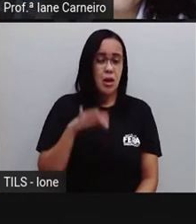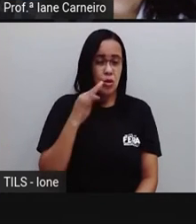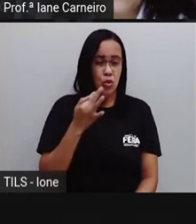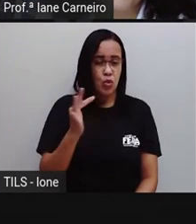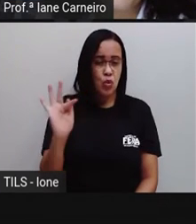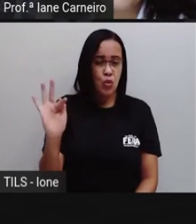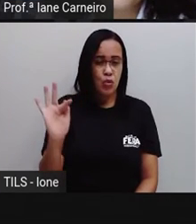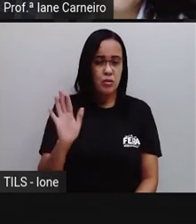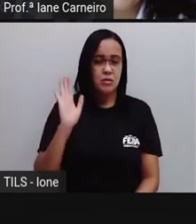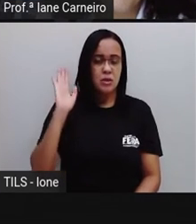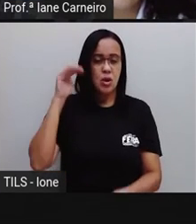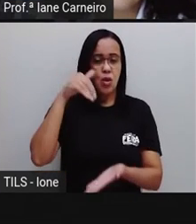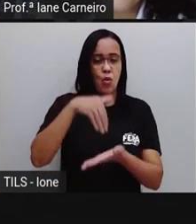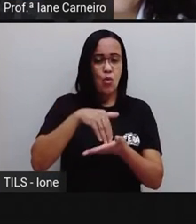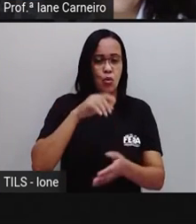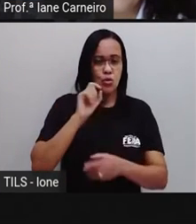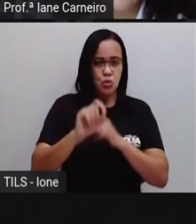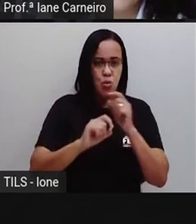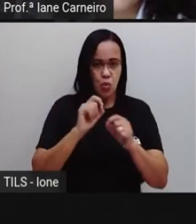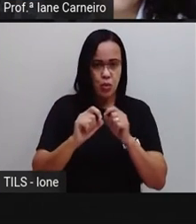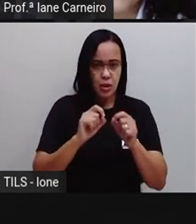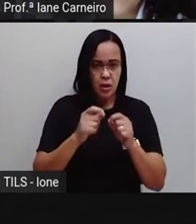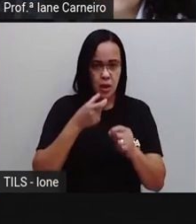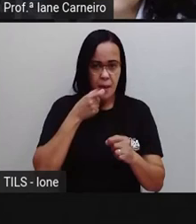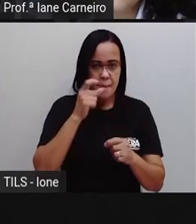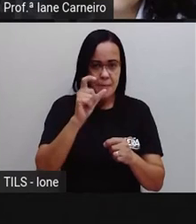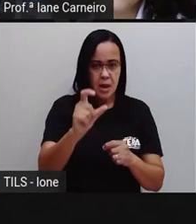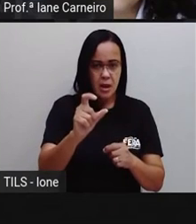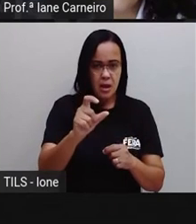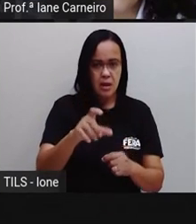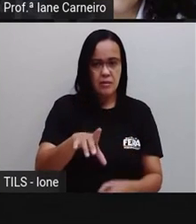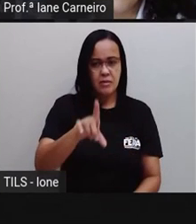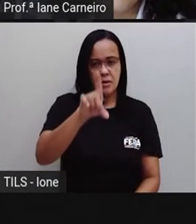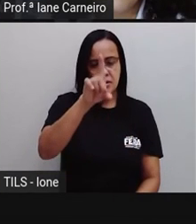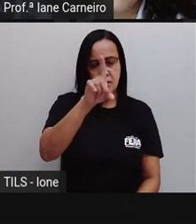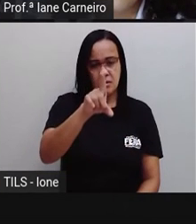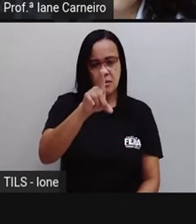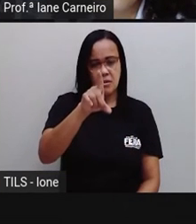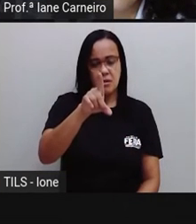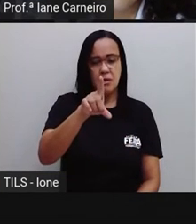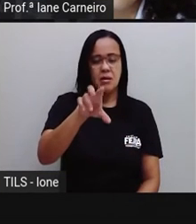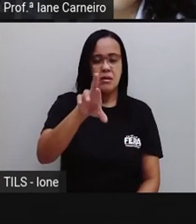último, a prova é escrever aqui, bastão, palavra DRAGÃO, ó.